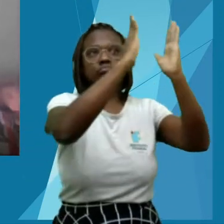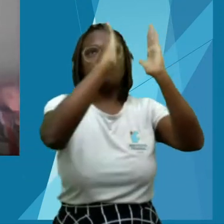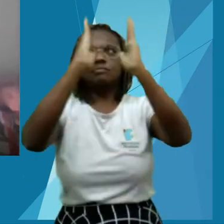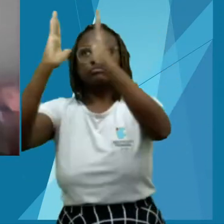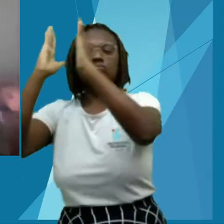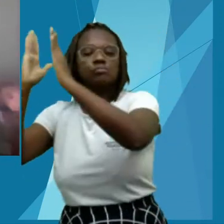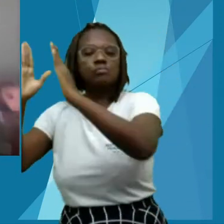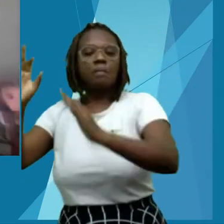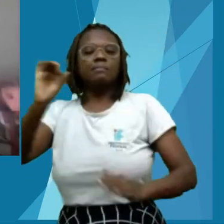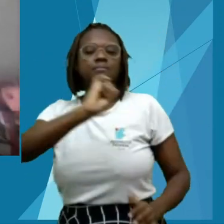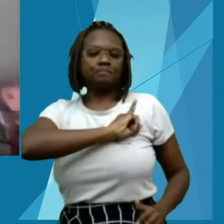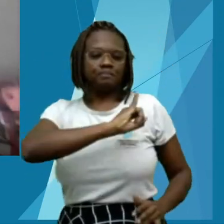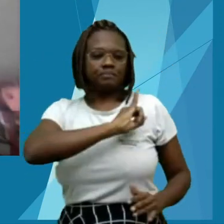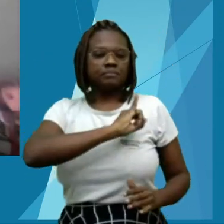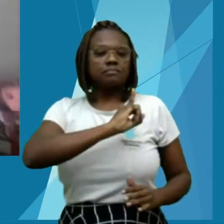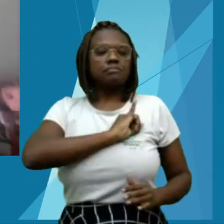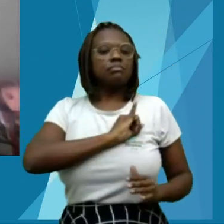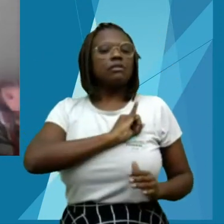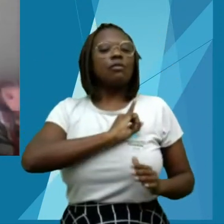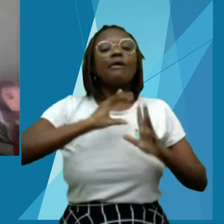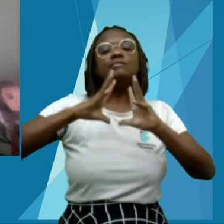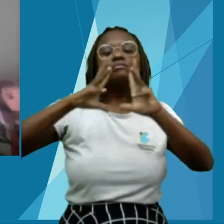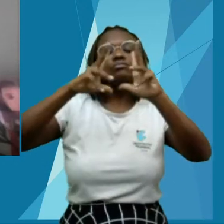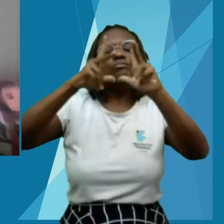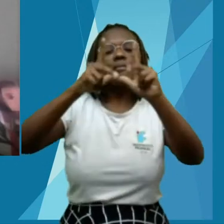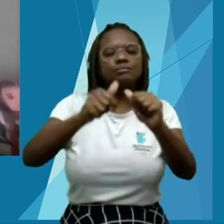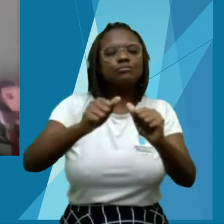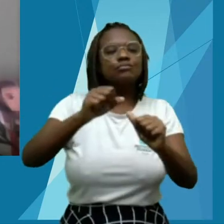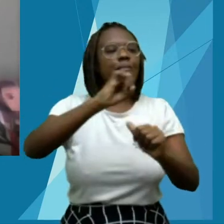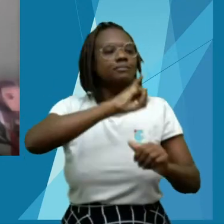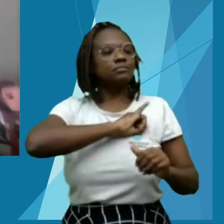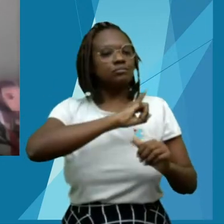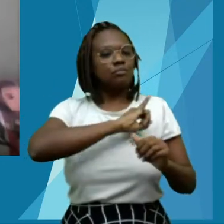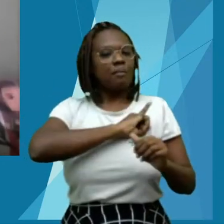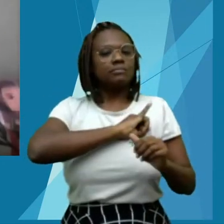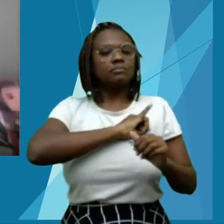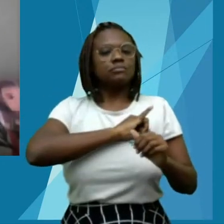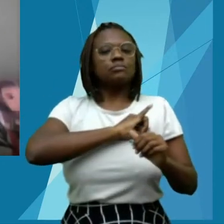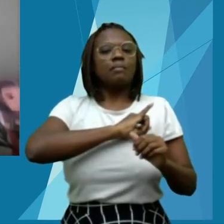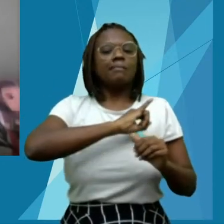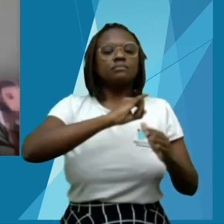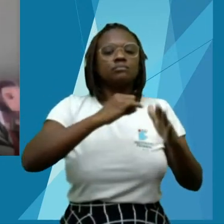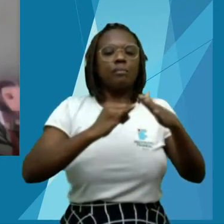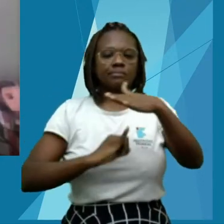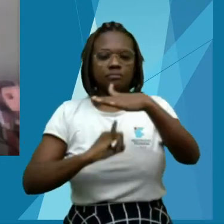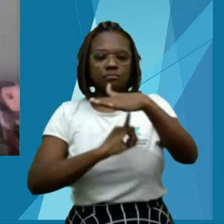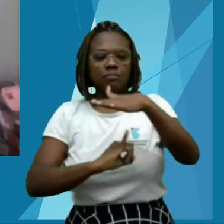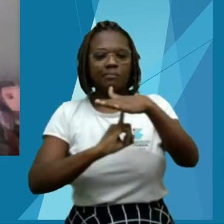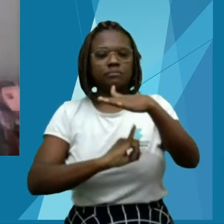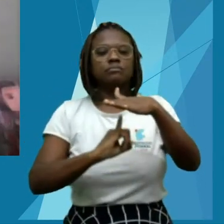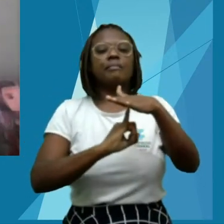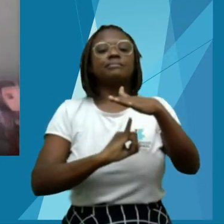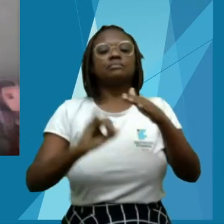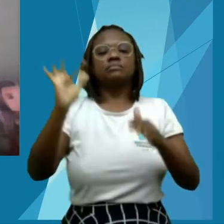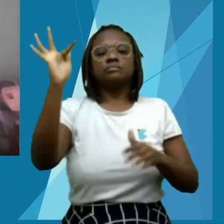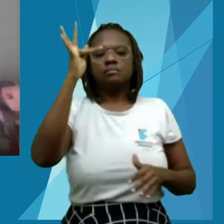do Acre, em todos os campos, e também para todas as instituições da rede federal.